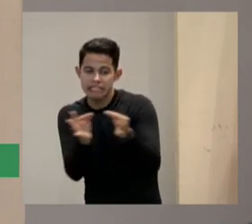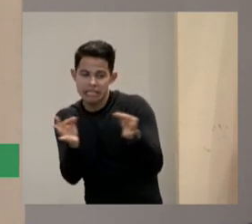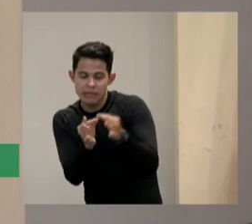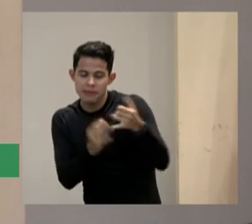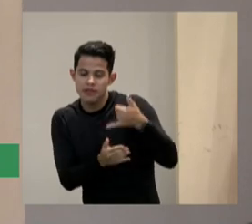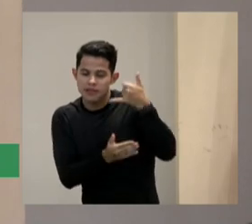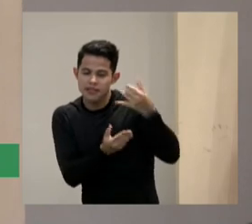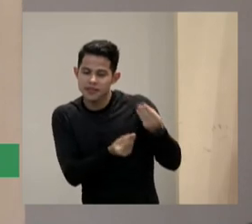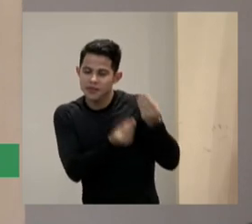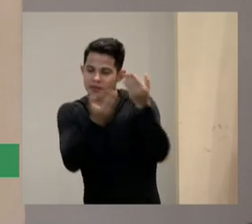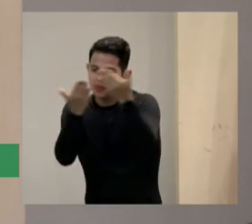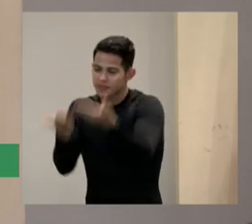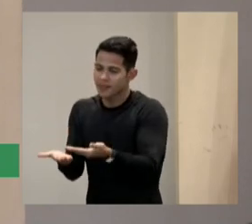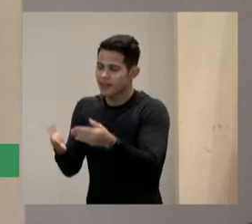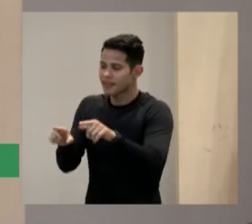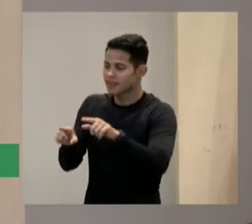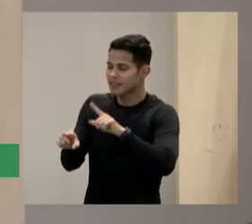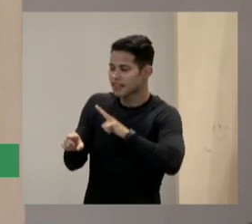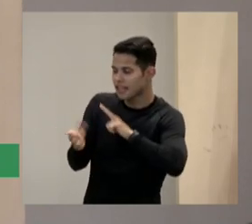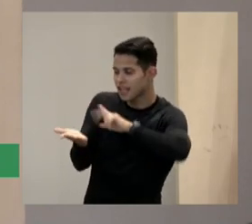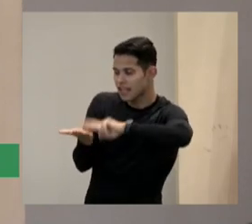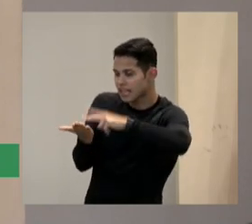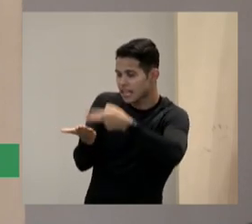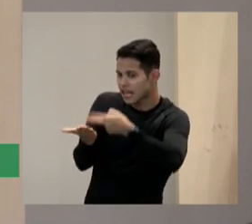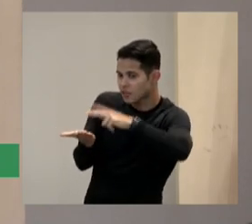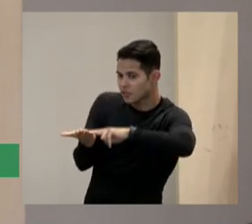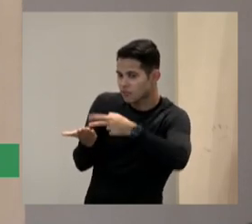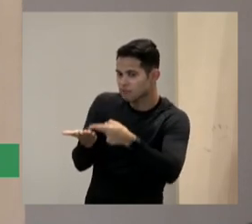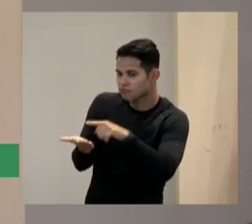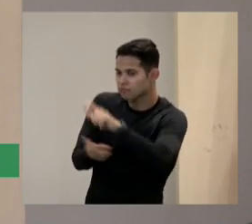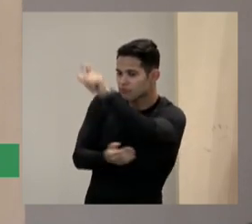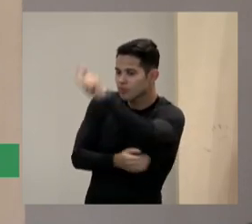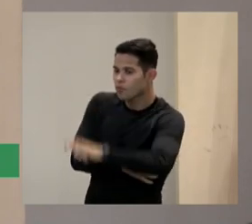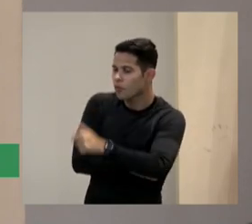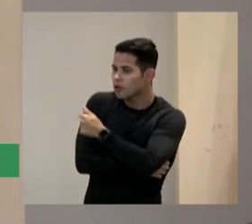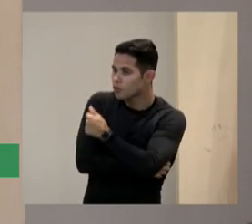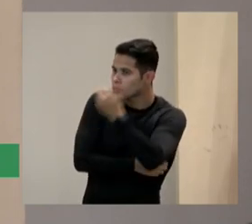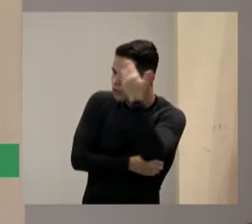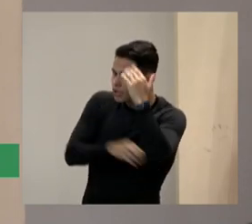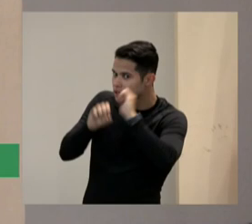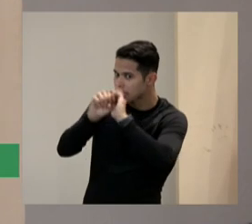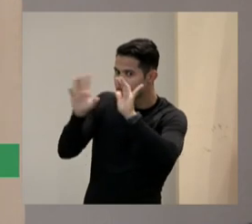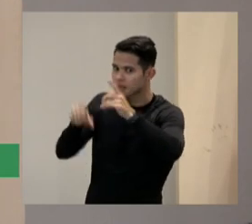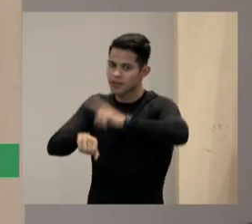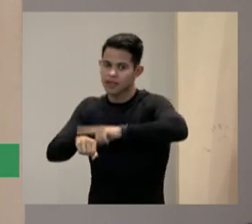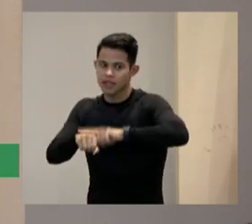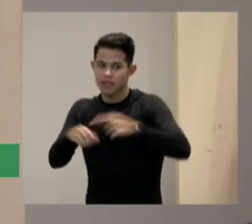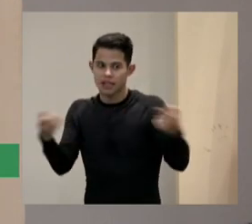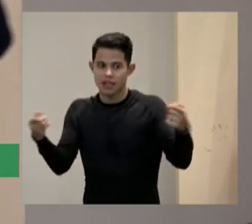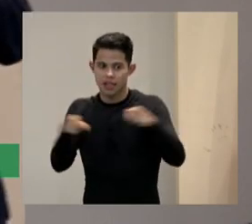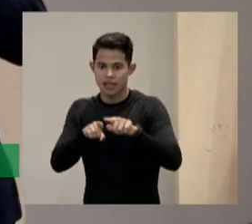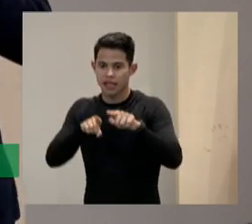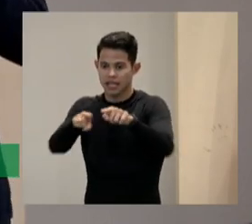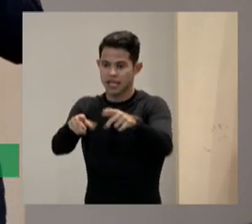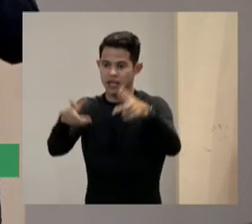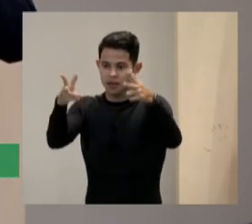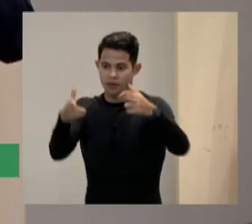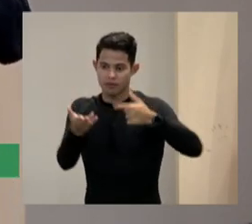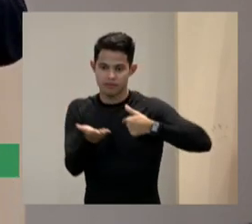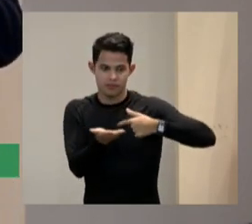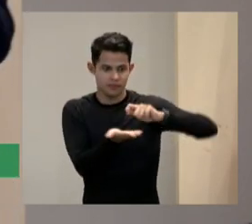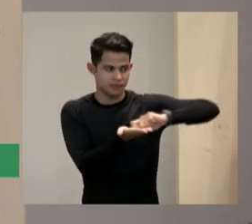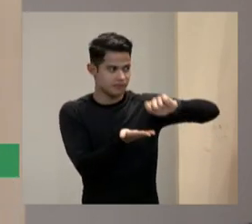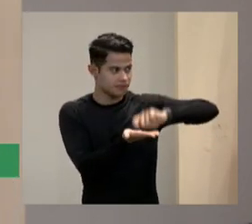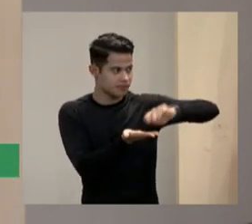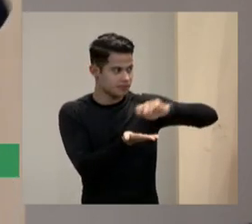chama Jantal que é uma tradução em libras para que o aluno possa ir vendo o que estou falando escrevo lá e vá vendo o que estou falando mas